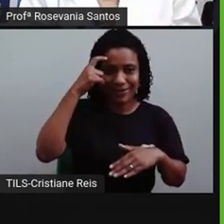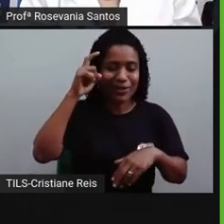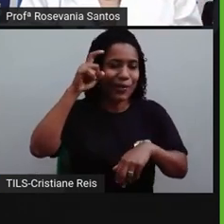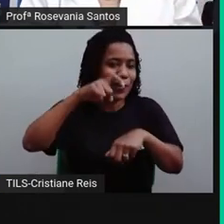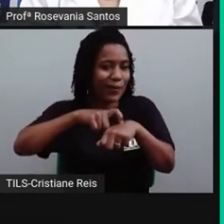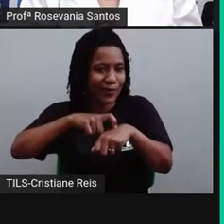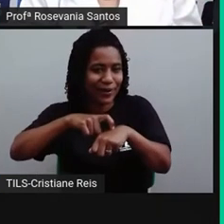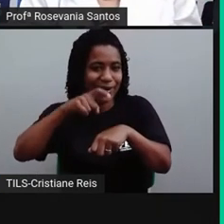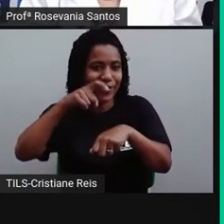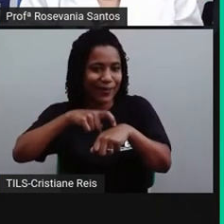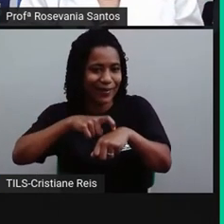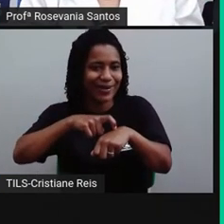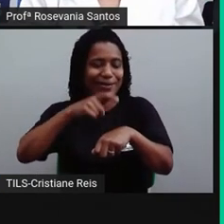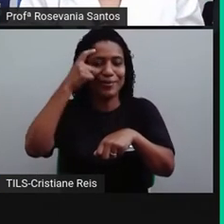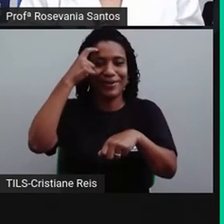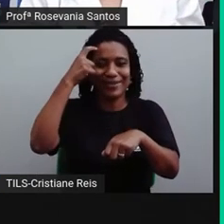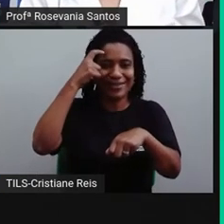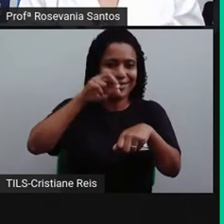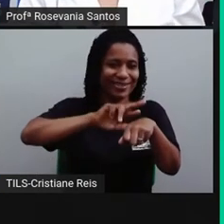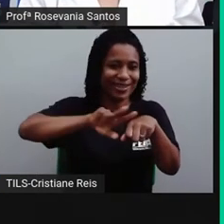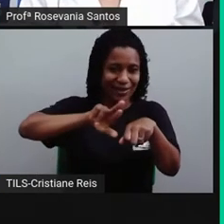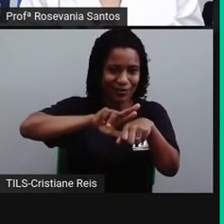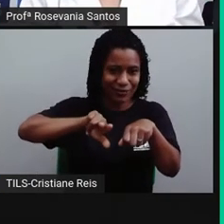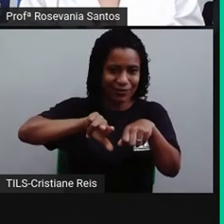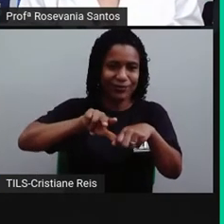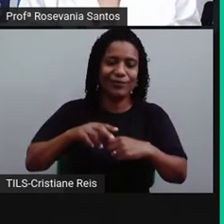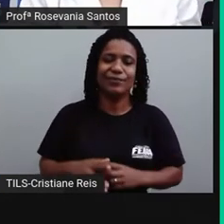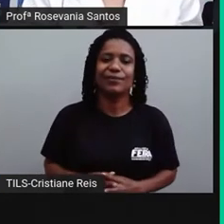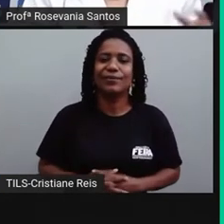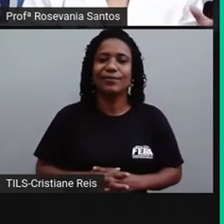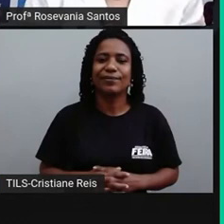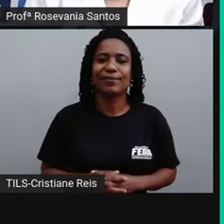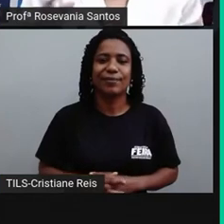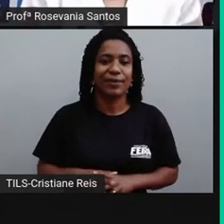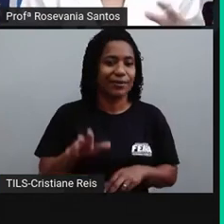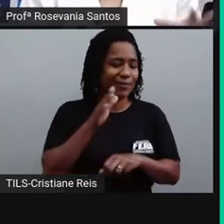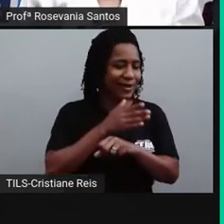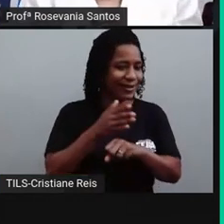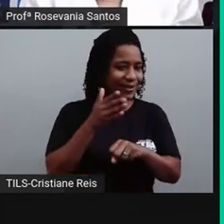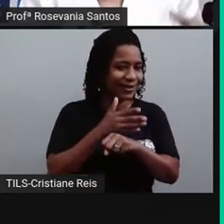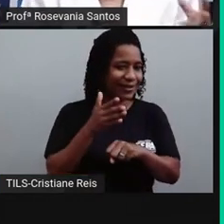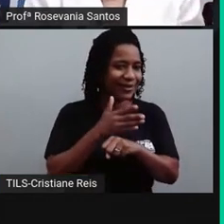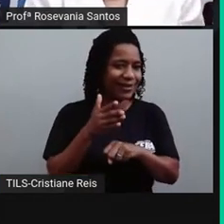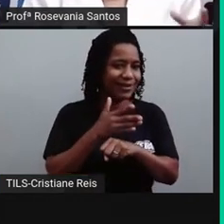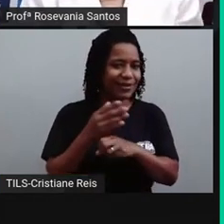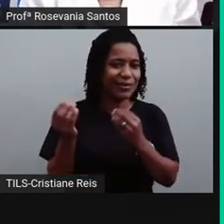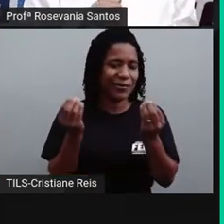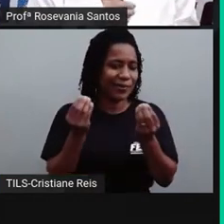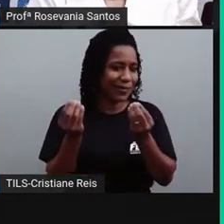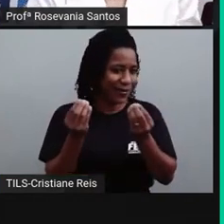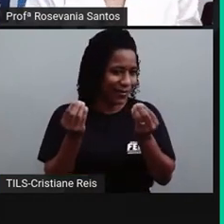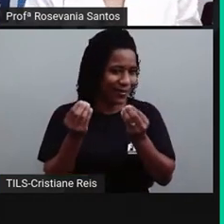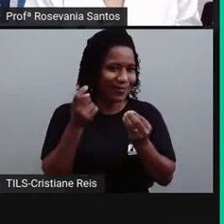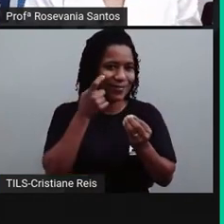acrescentar mais uma hora. Bom, aqui, bora treinar agora para ver como é que está a sua